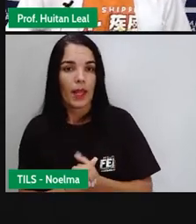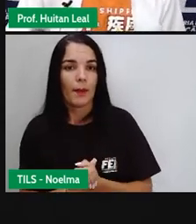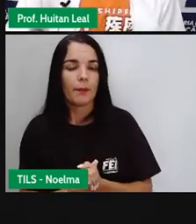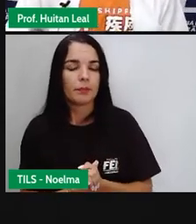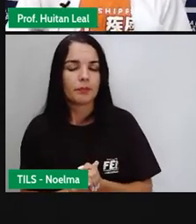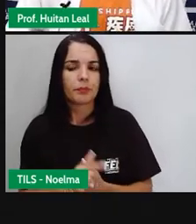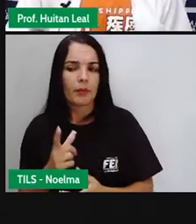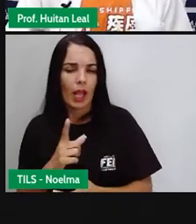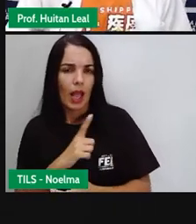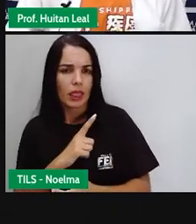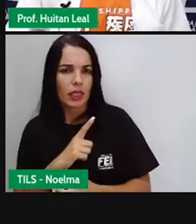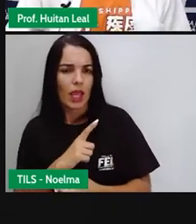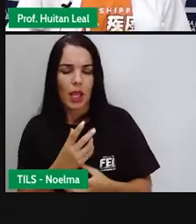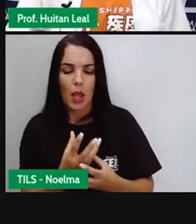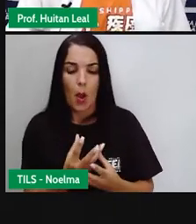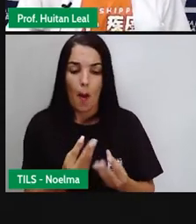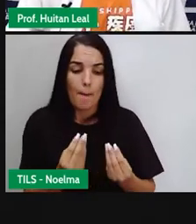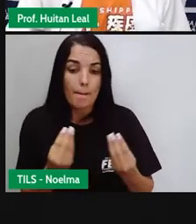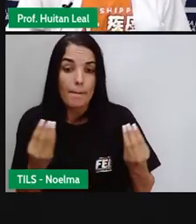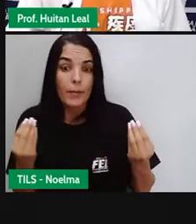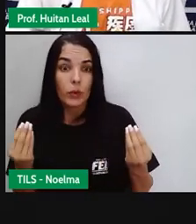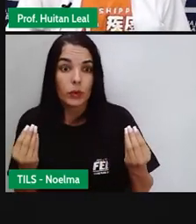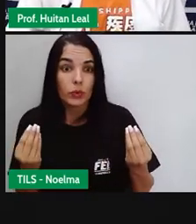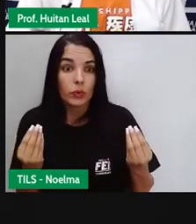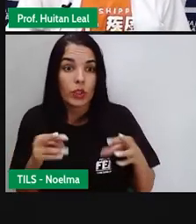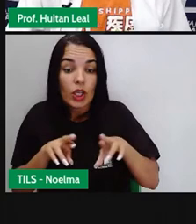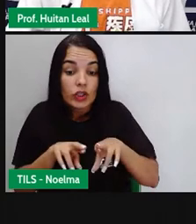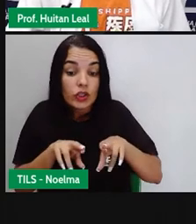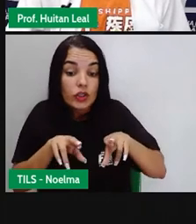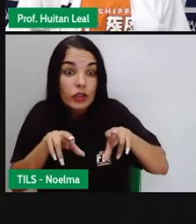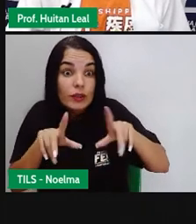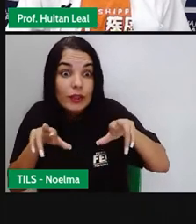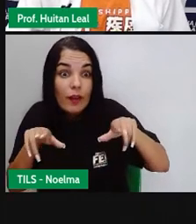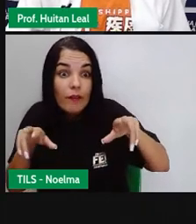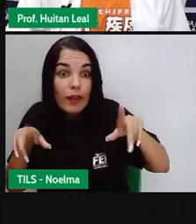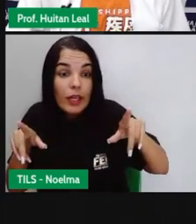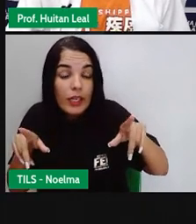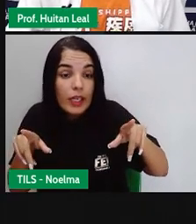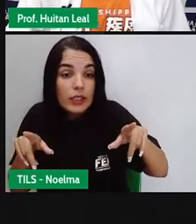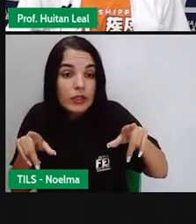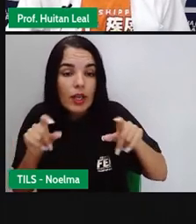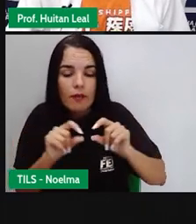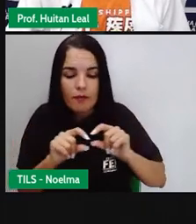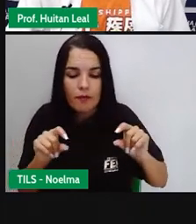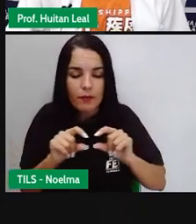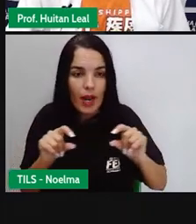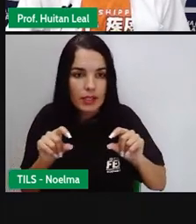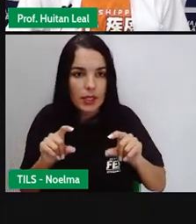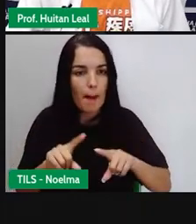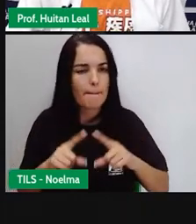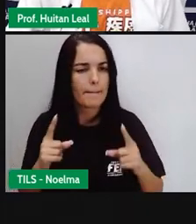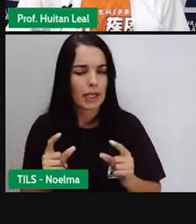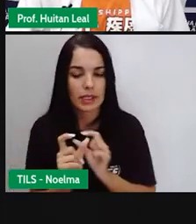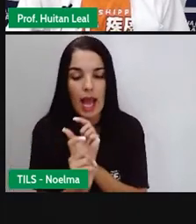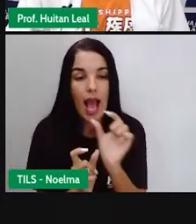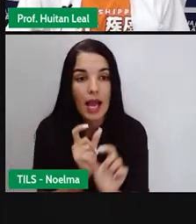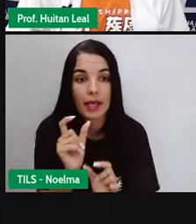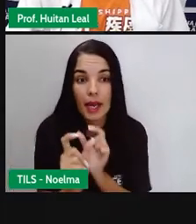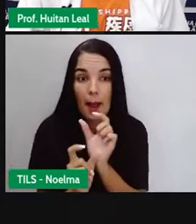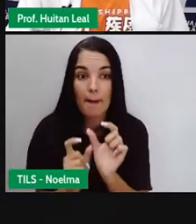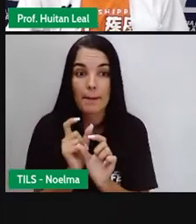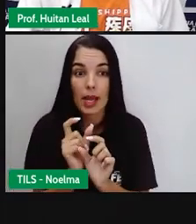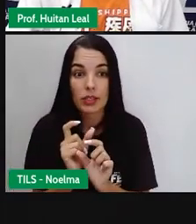Então, existem muitos outros tipos de frases. tradicionalmente, a gramática classifica as frases